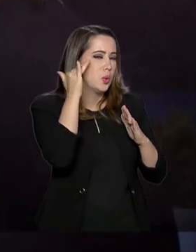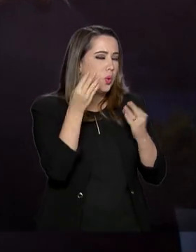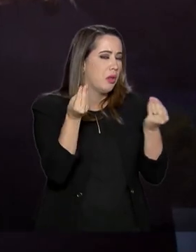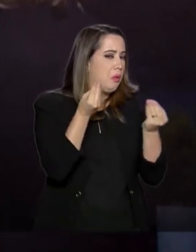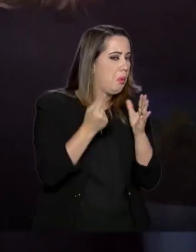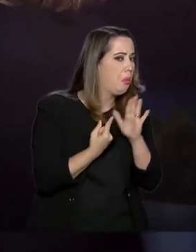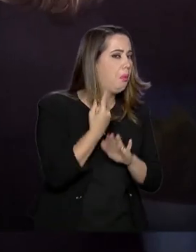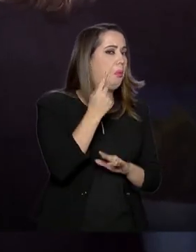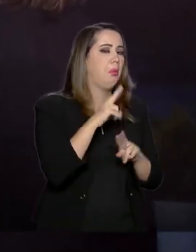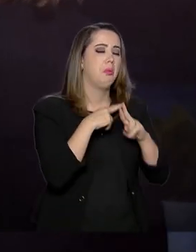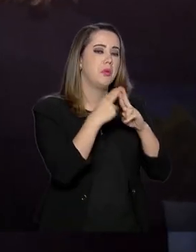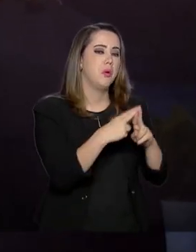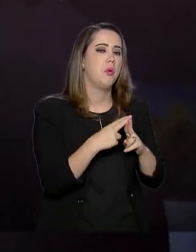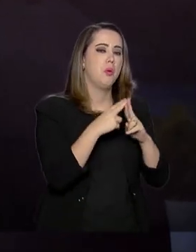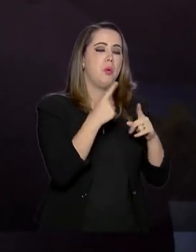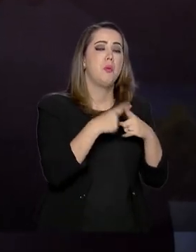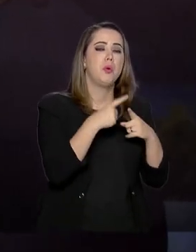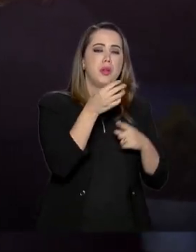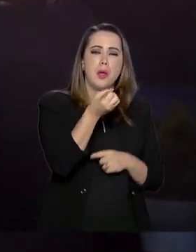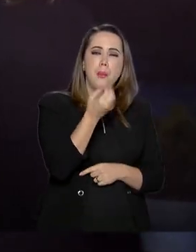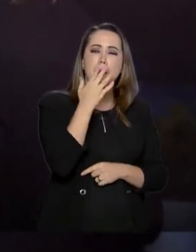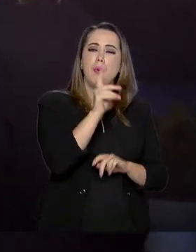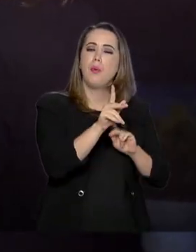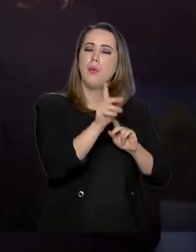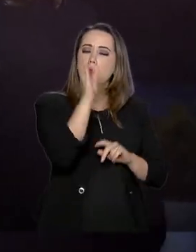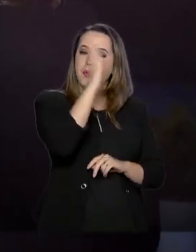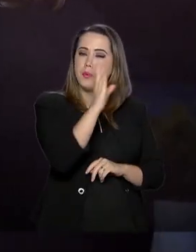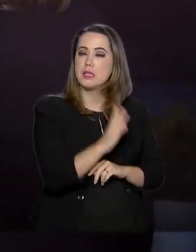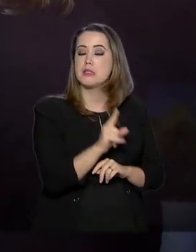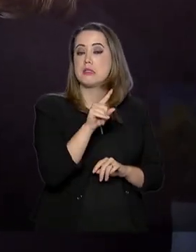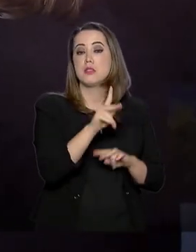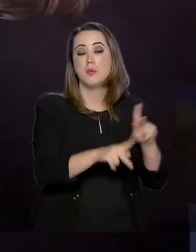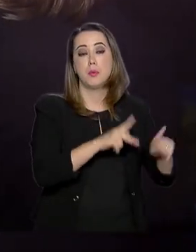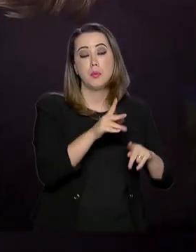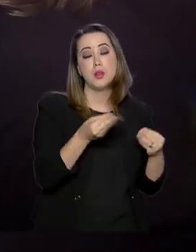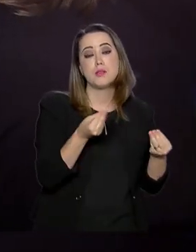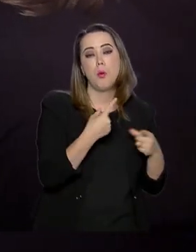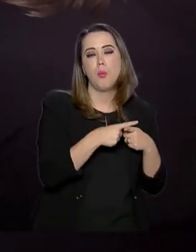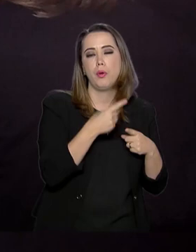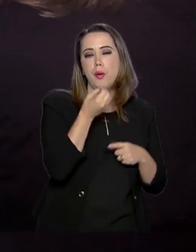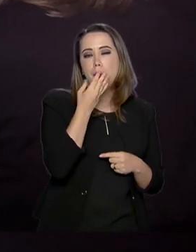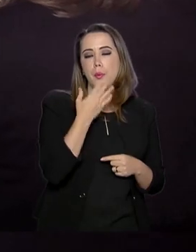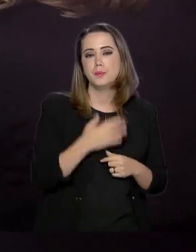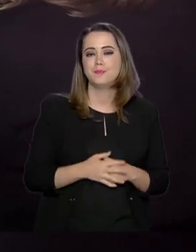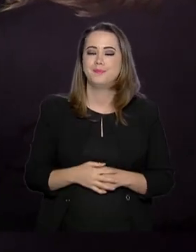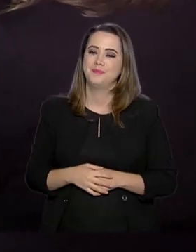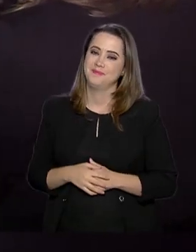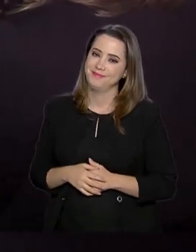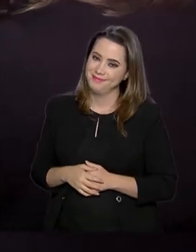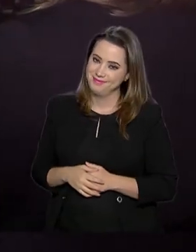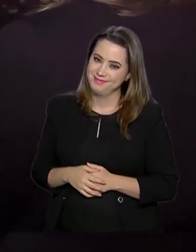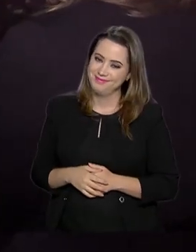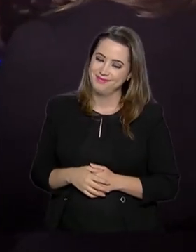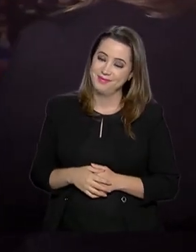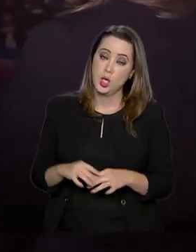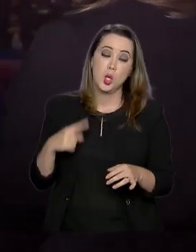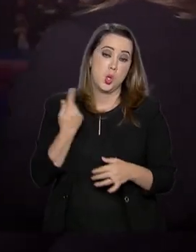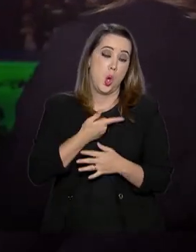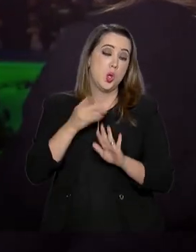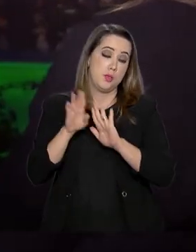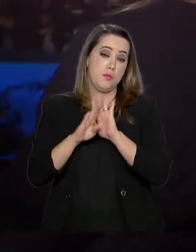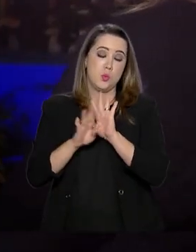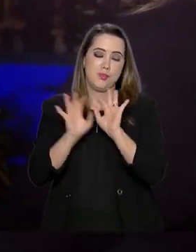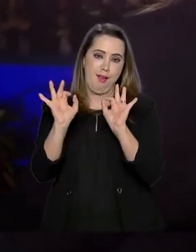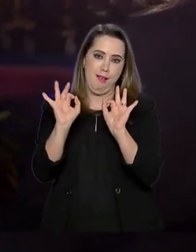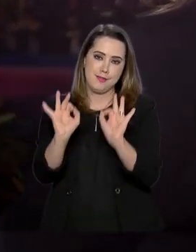lançamento de satélite, quais os benefícios que esse acordo vai trazer para o Brasil e para a população? É, essa é a ideia, nós temos um programa espacial completo, mas